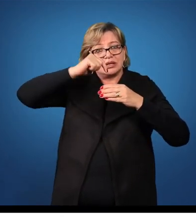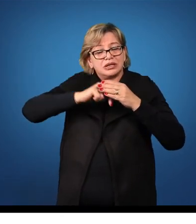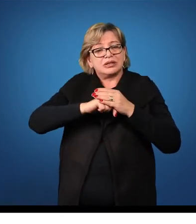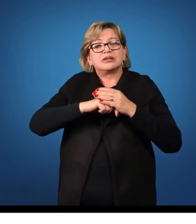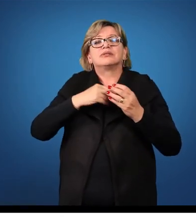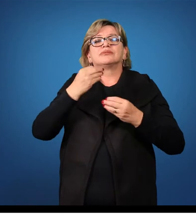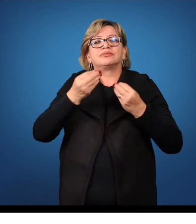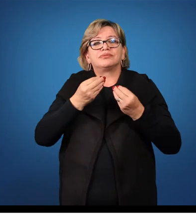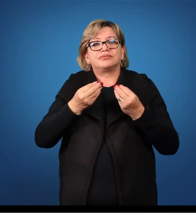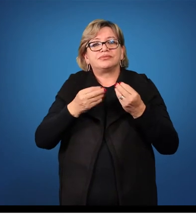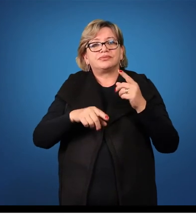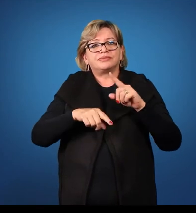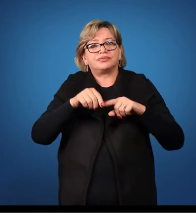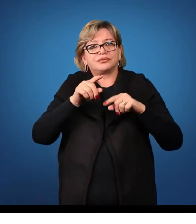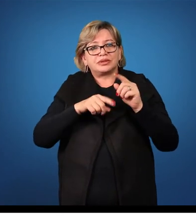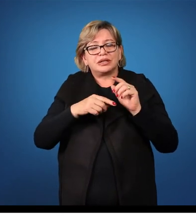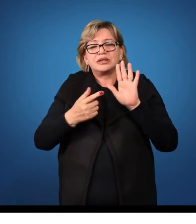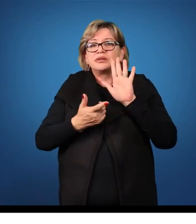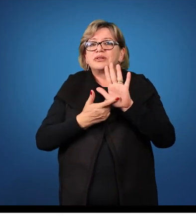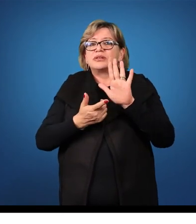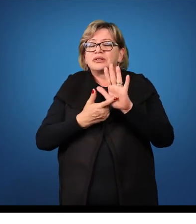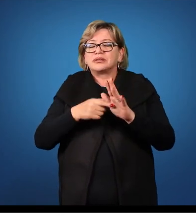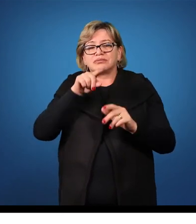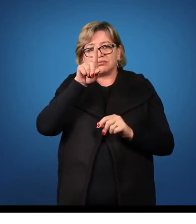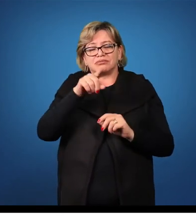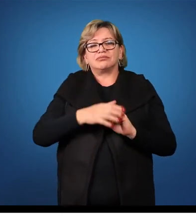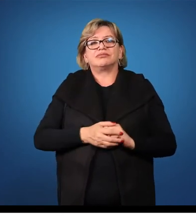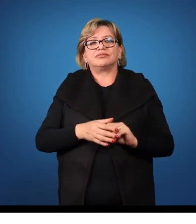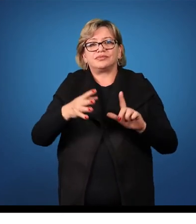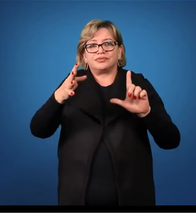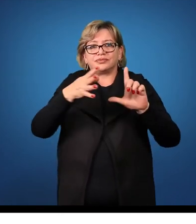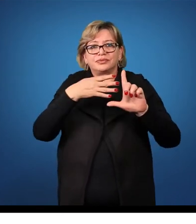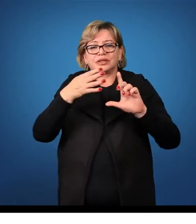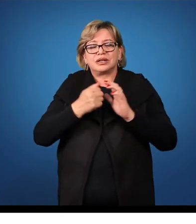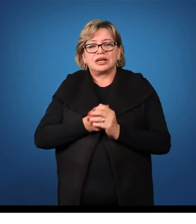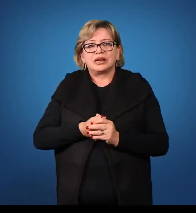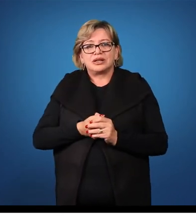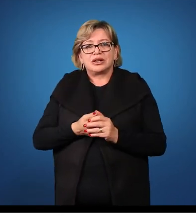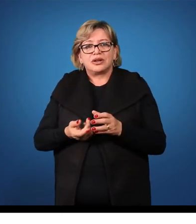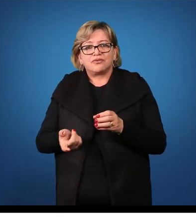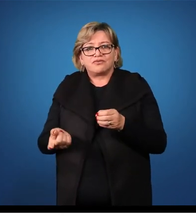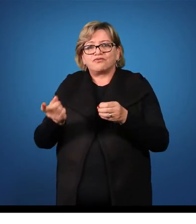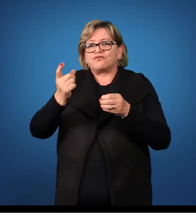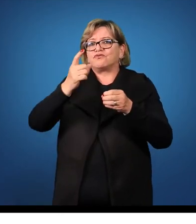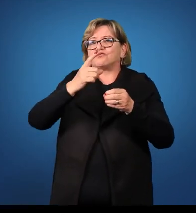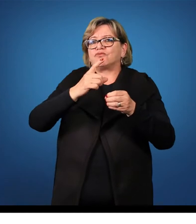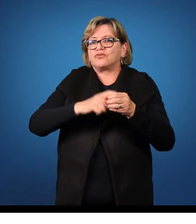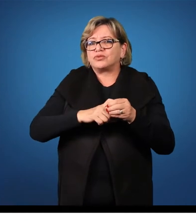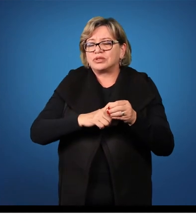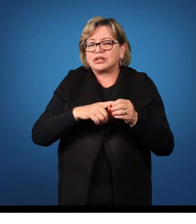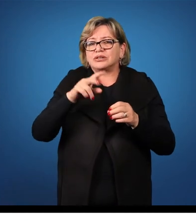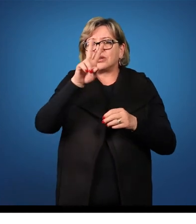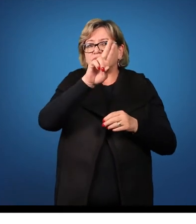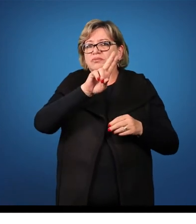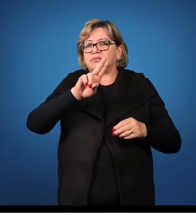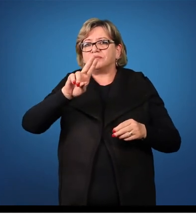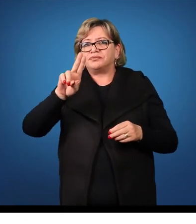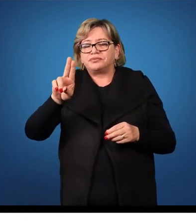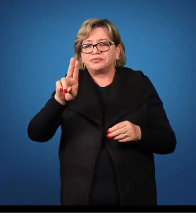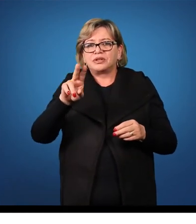no material indicado também. Voltando um pouquinho ainda aos nomes